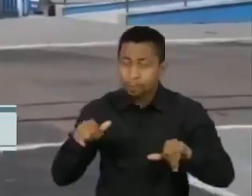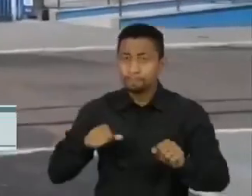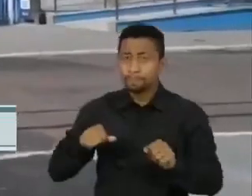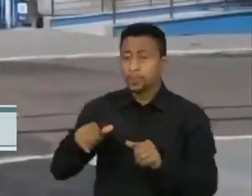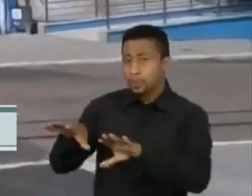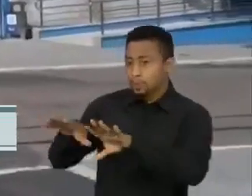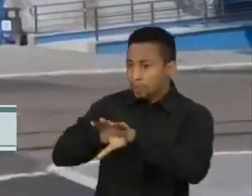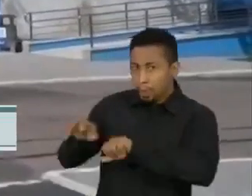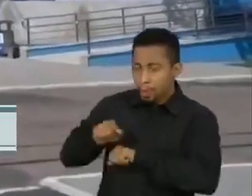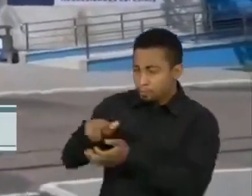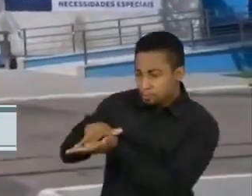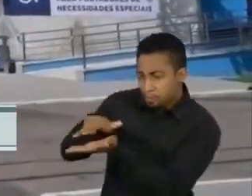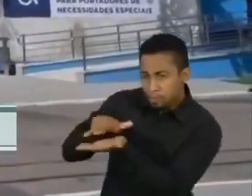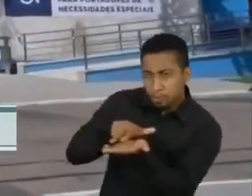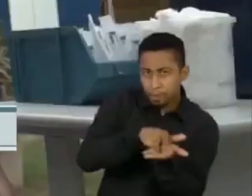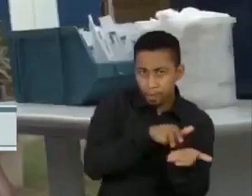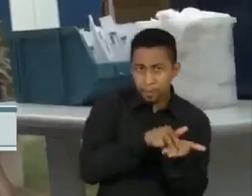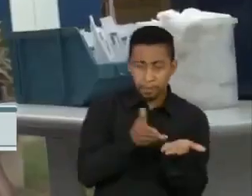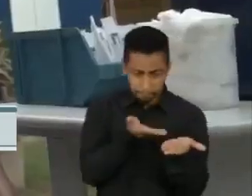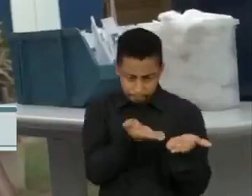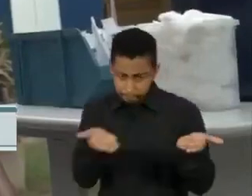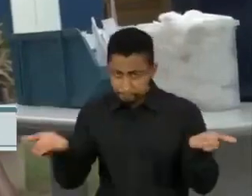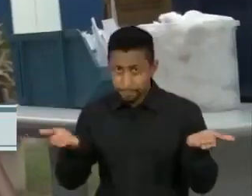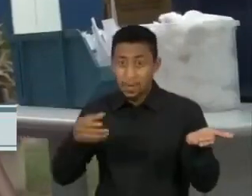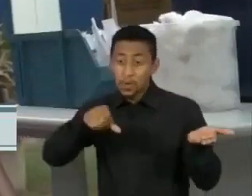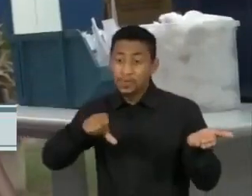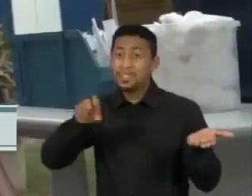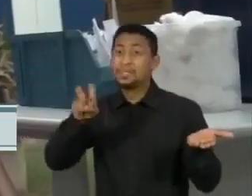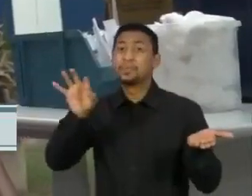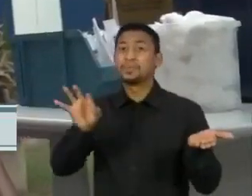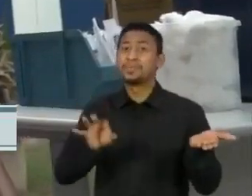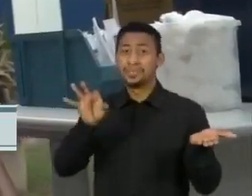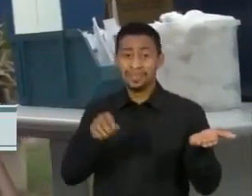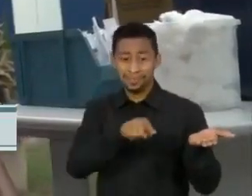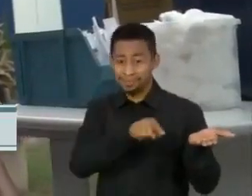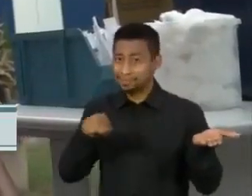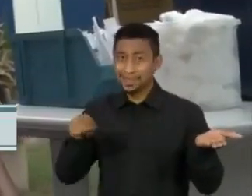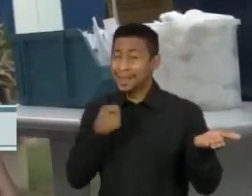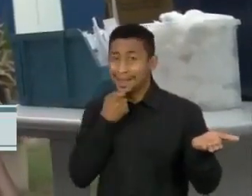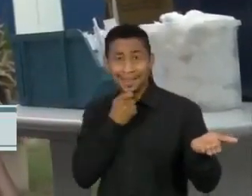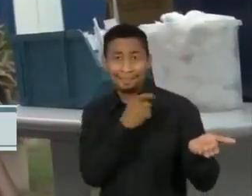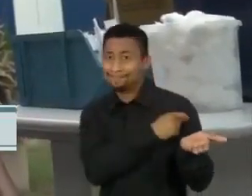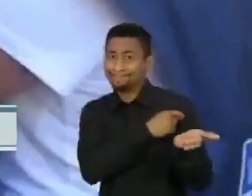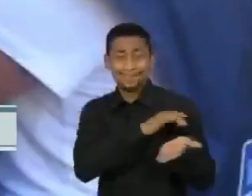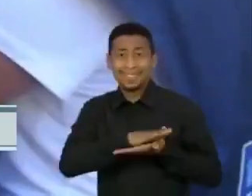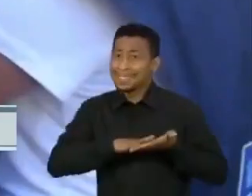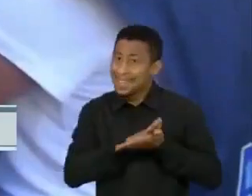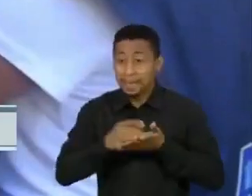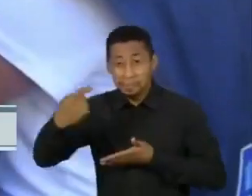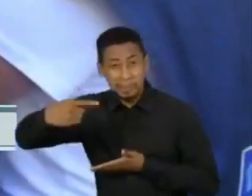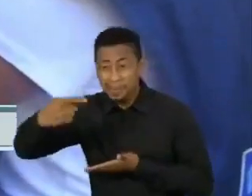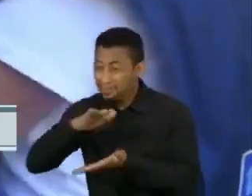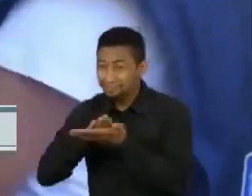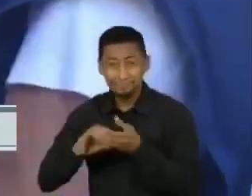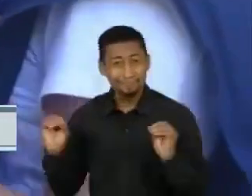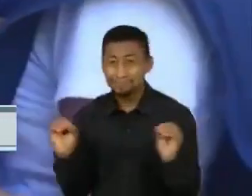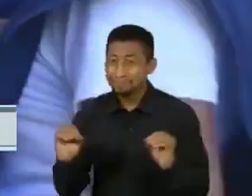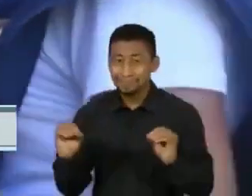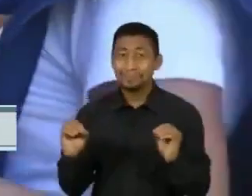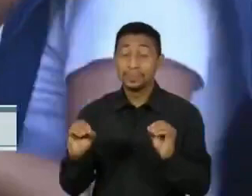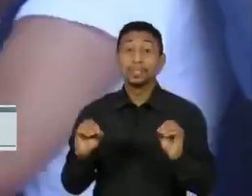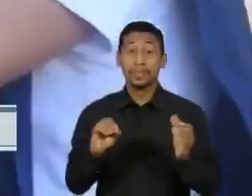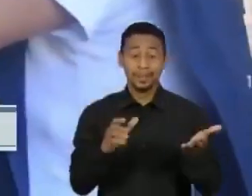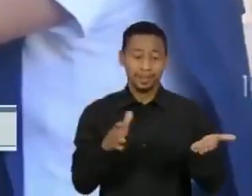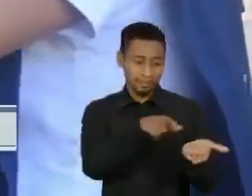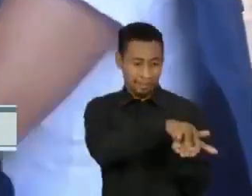internações por sintomas do coronavírus, as pessoas não tinham tomado nem a primeira dose da vacina e os restantes